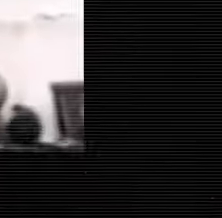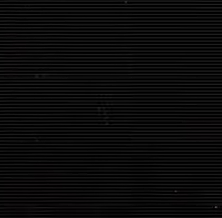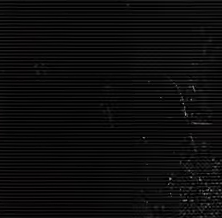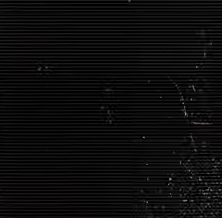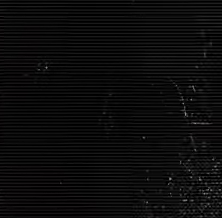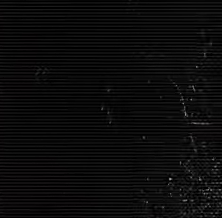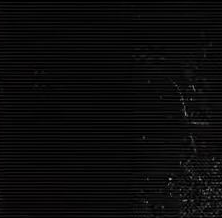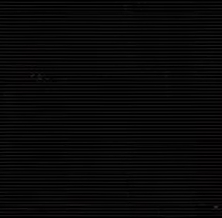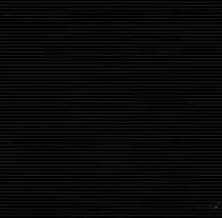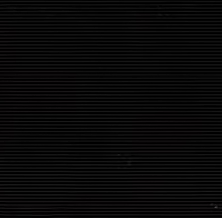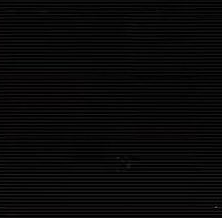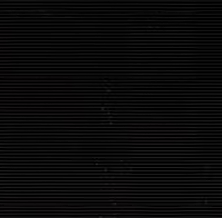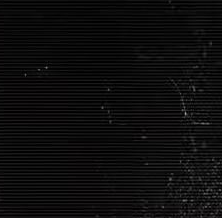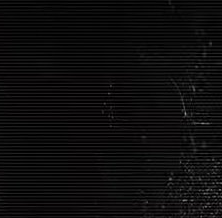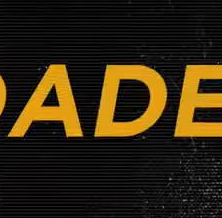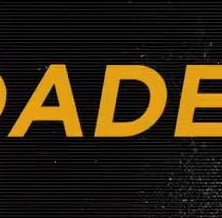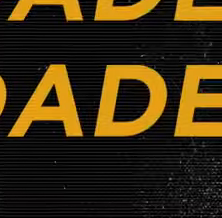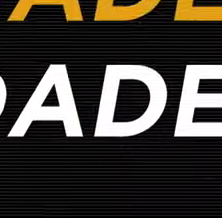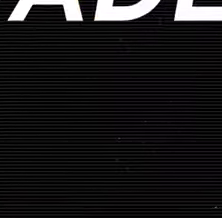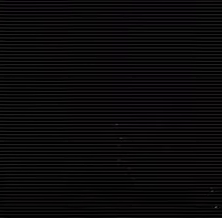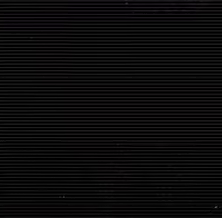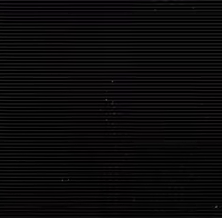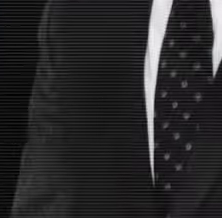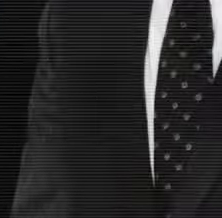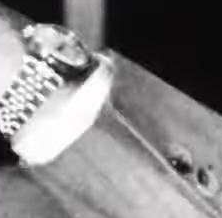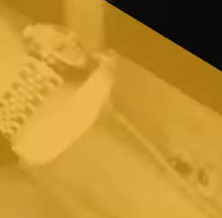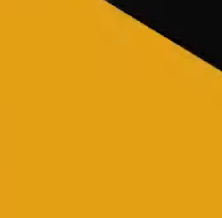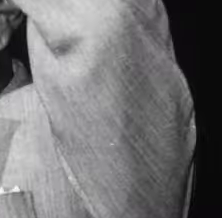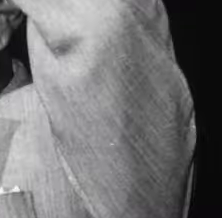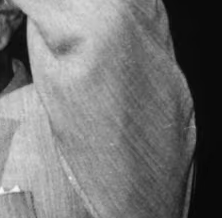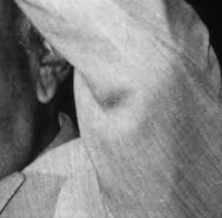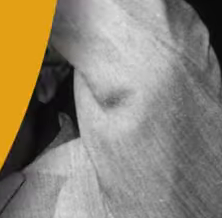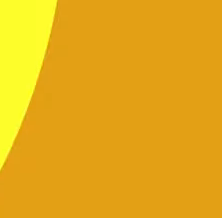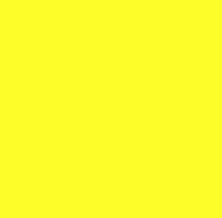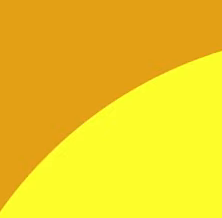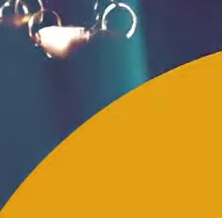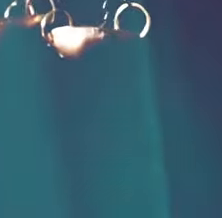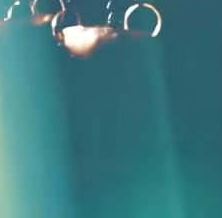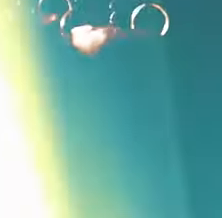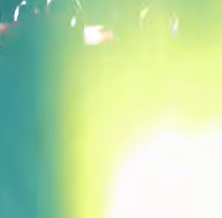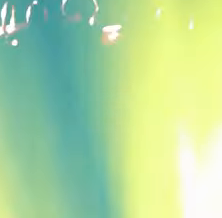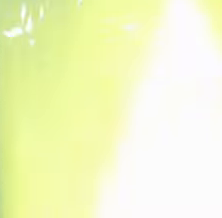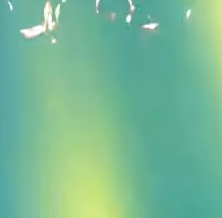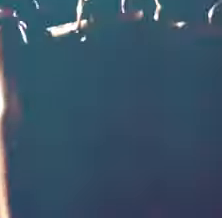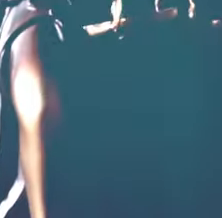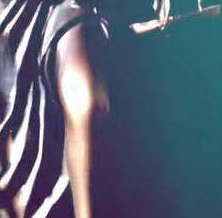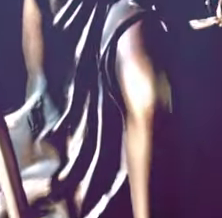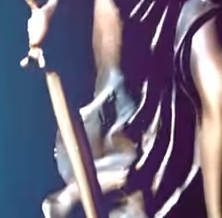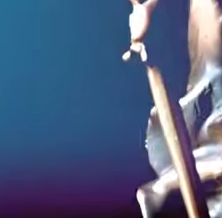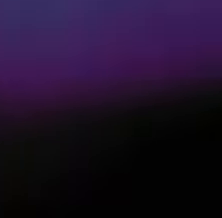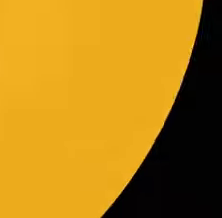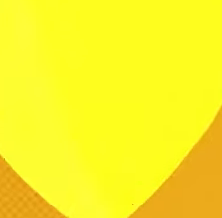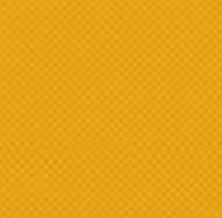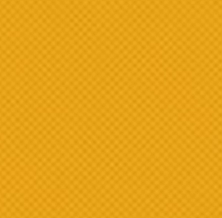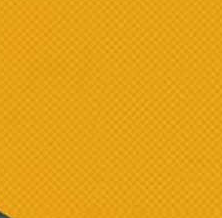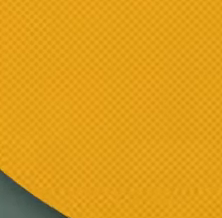Um tortuamento na liberdade, na dignidade, na democracia, no Brasil. Vamos